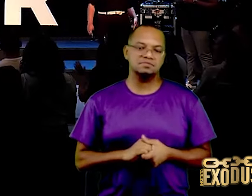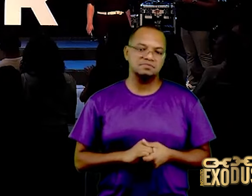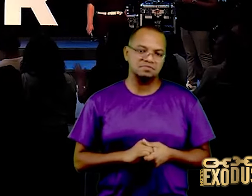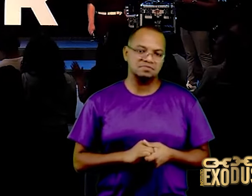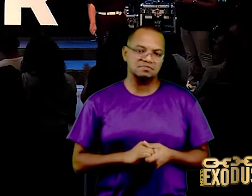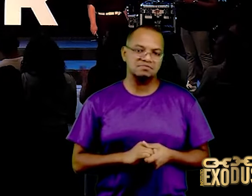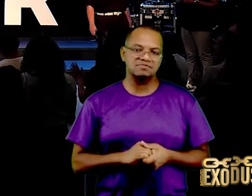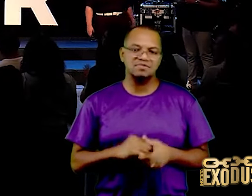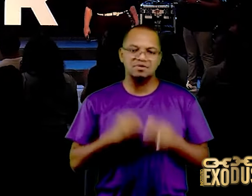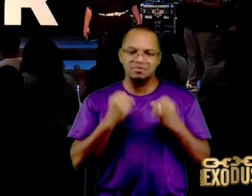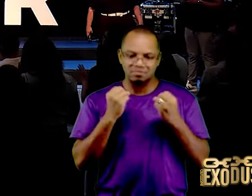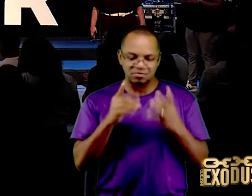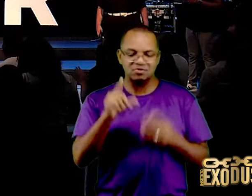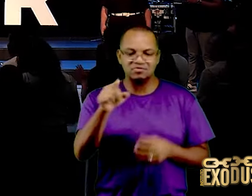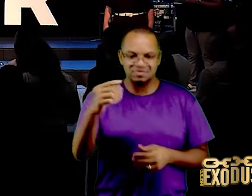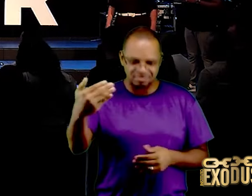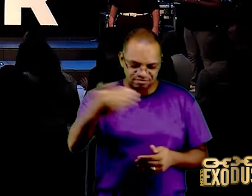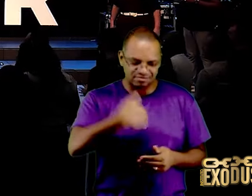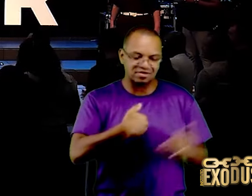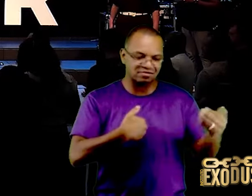que bom, que você está aqui,